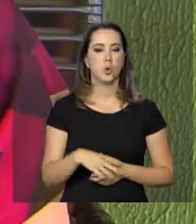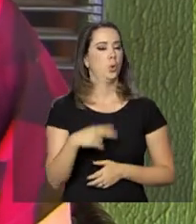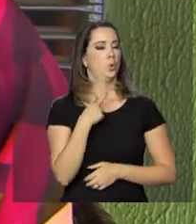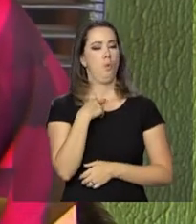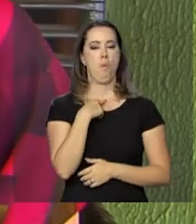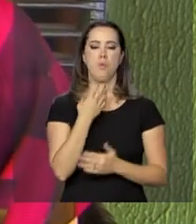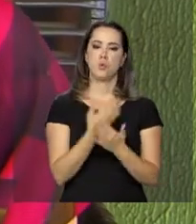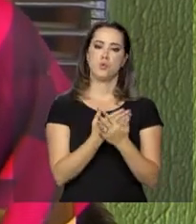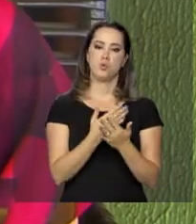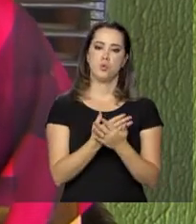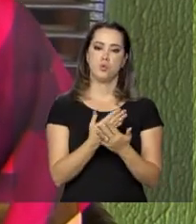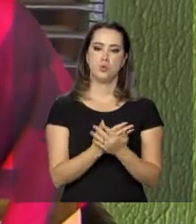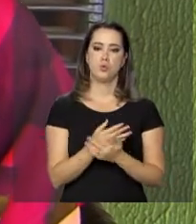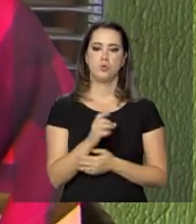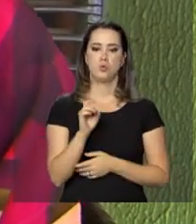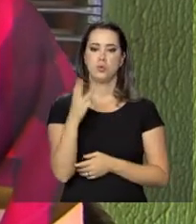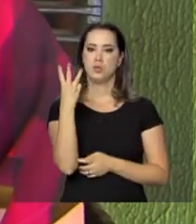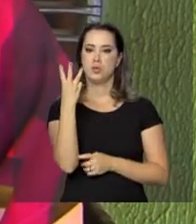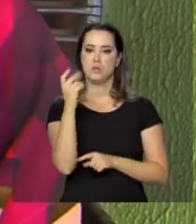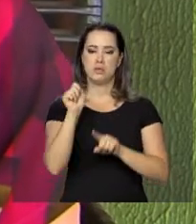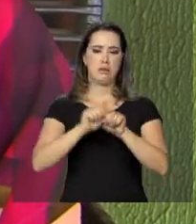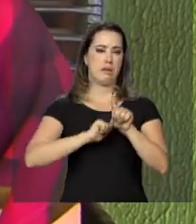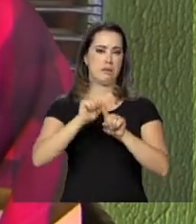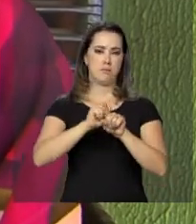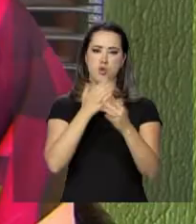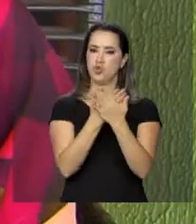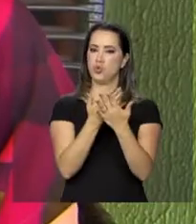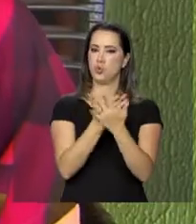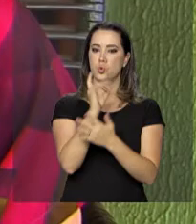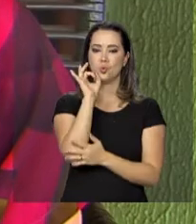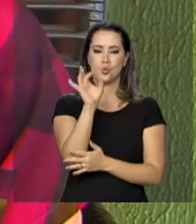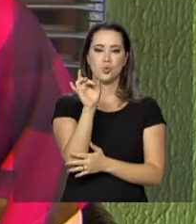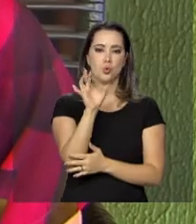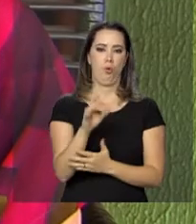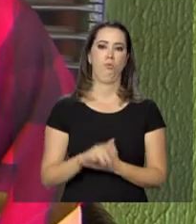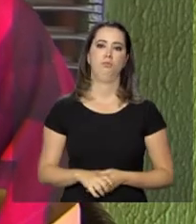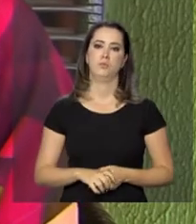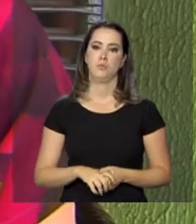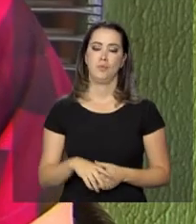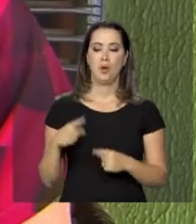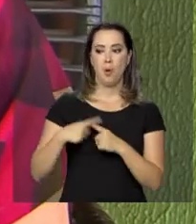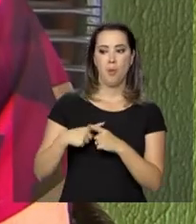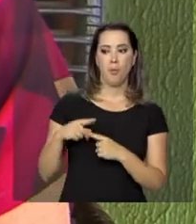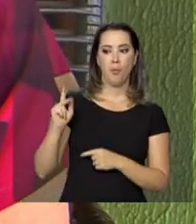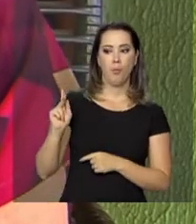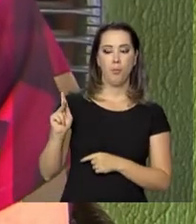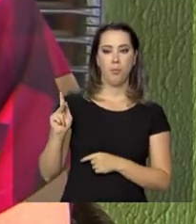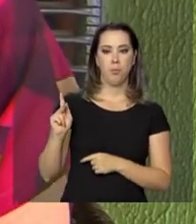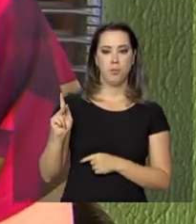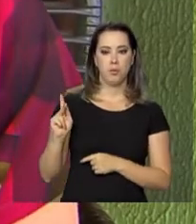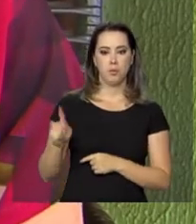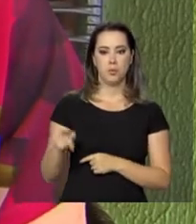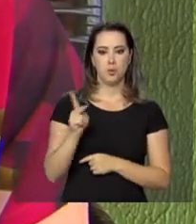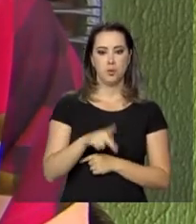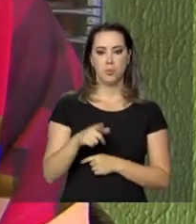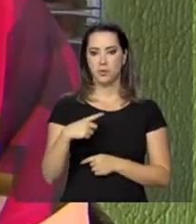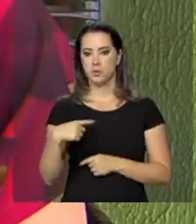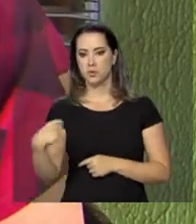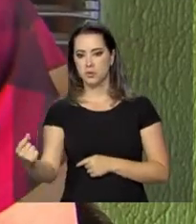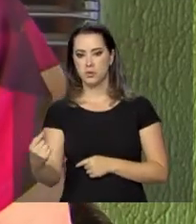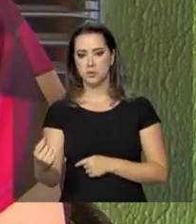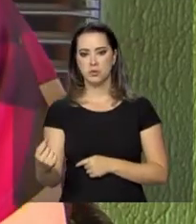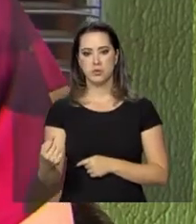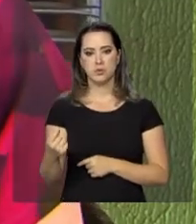Eu estudei três meses na minha vida. É porque o professor saiu e